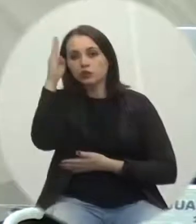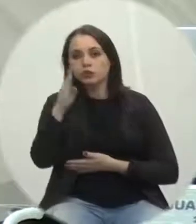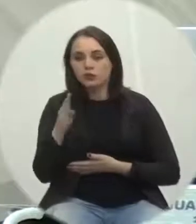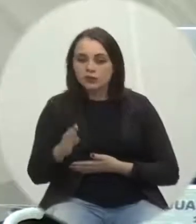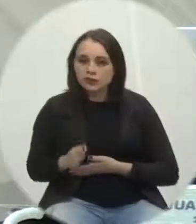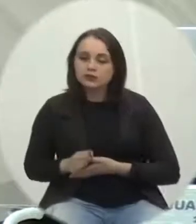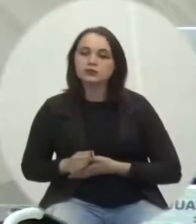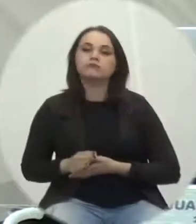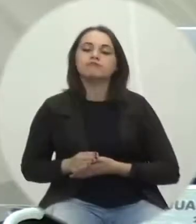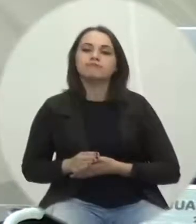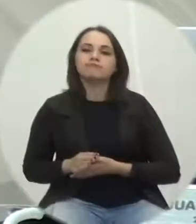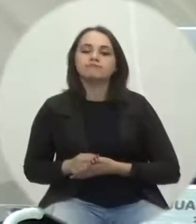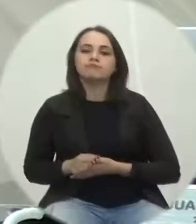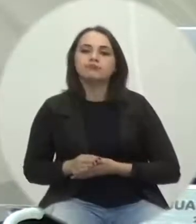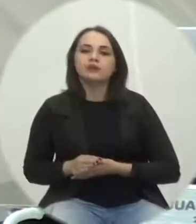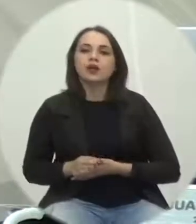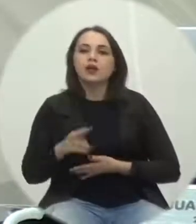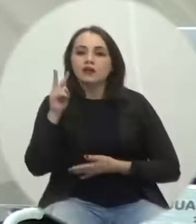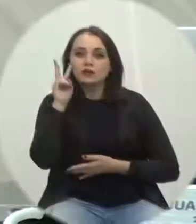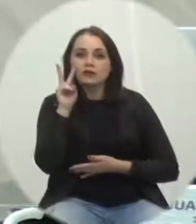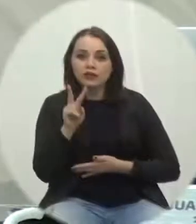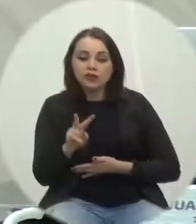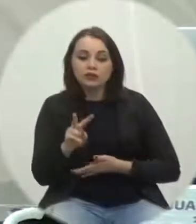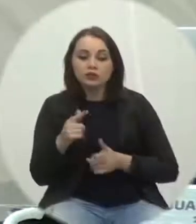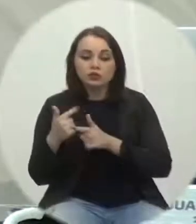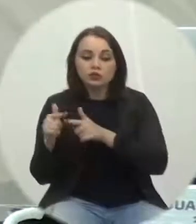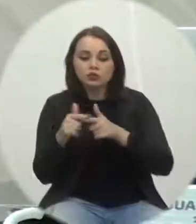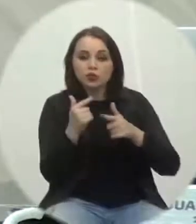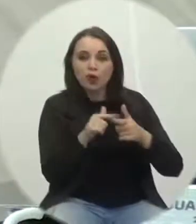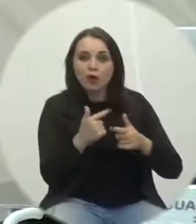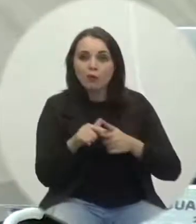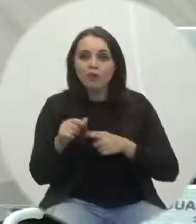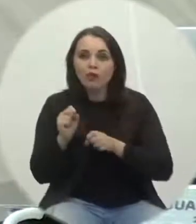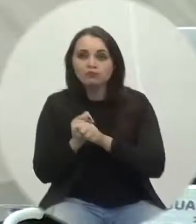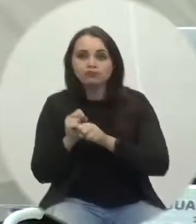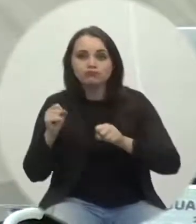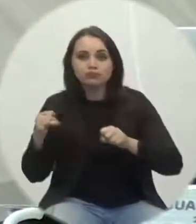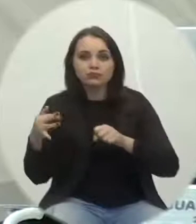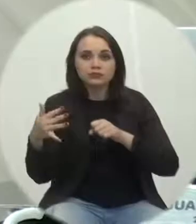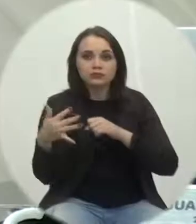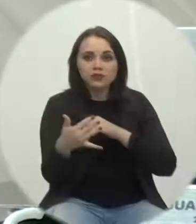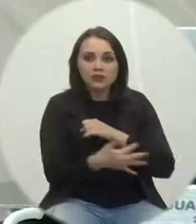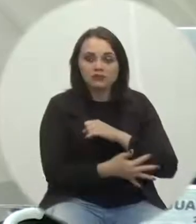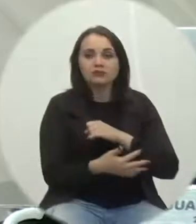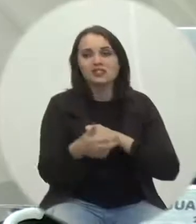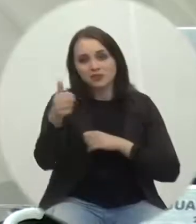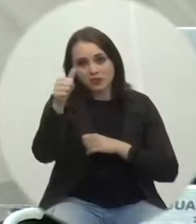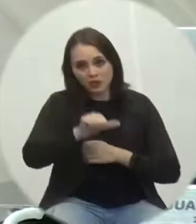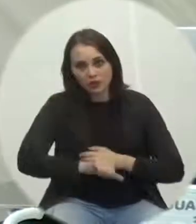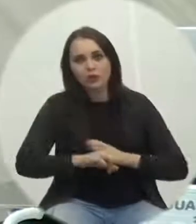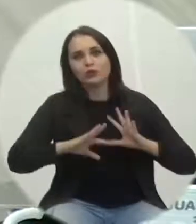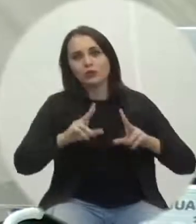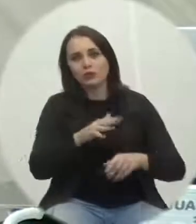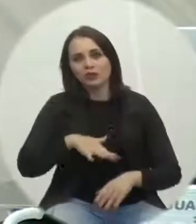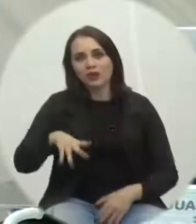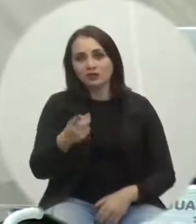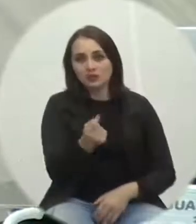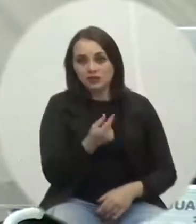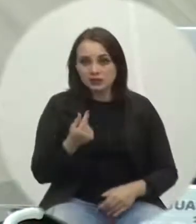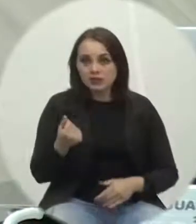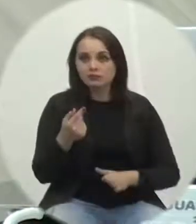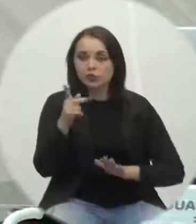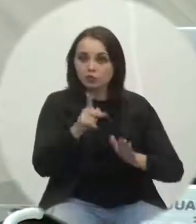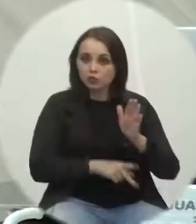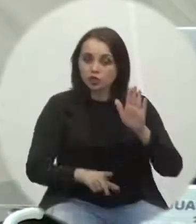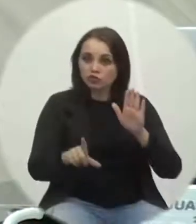Fazenda Nacional em decorrência do estado da calamidade pública pela pandemia de covid-19 o referido projeto de lei também